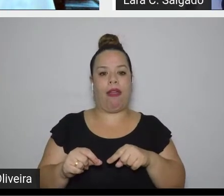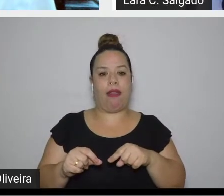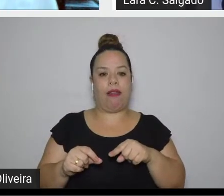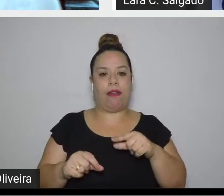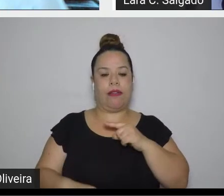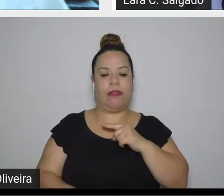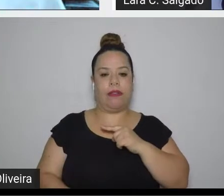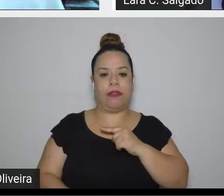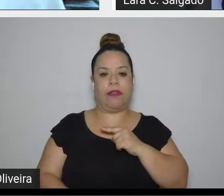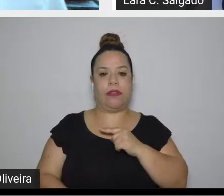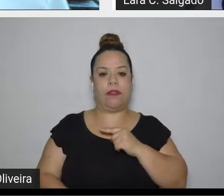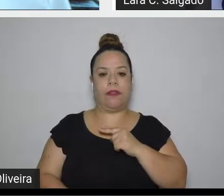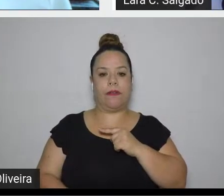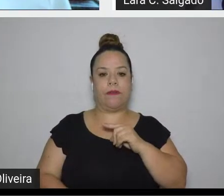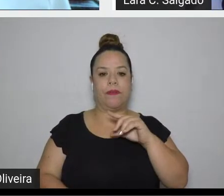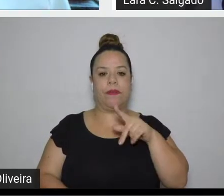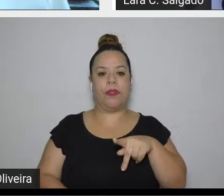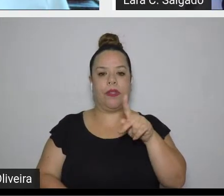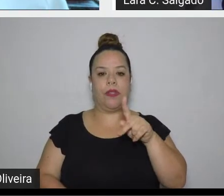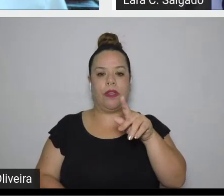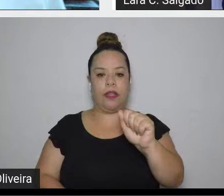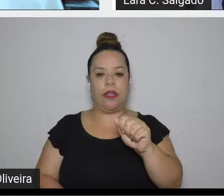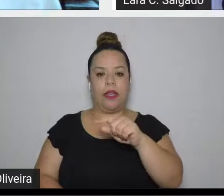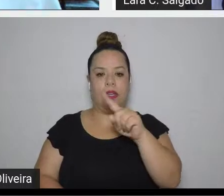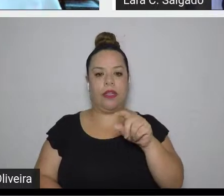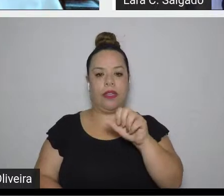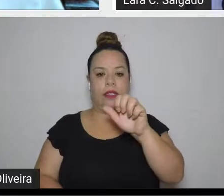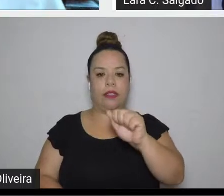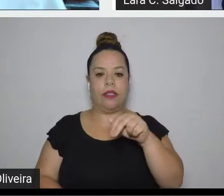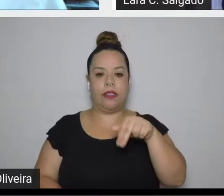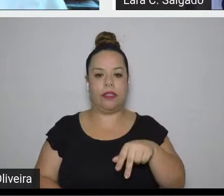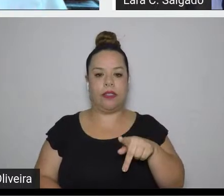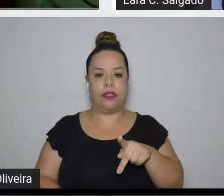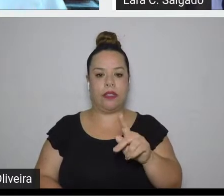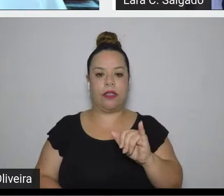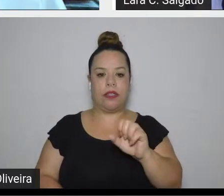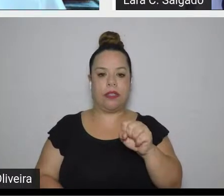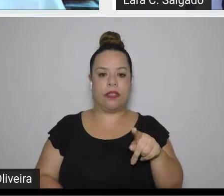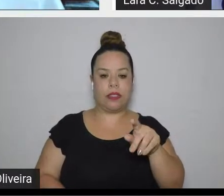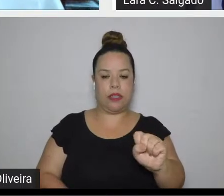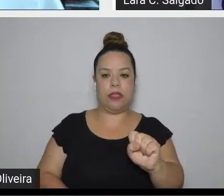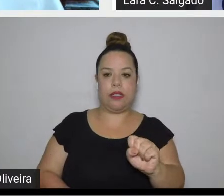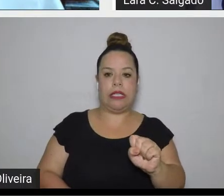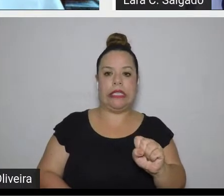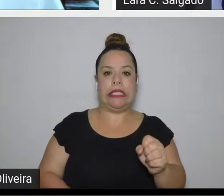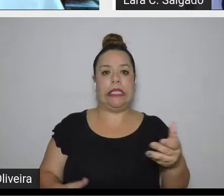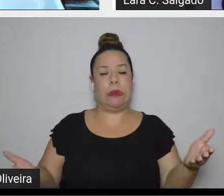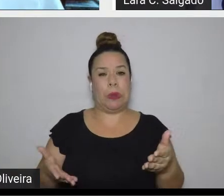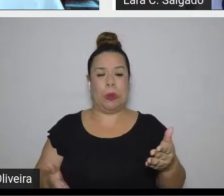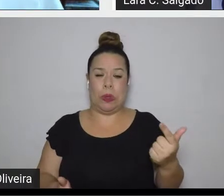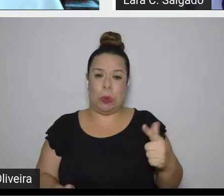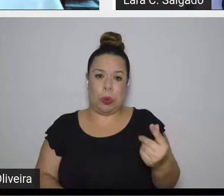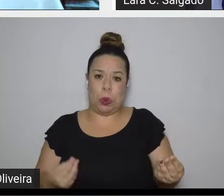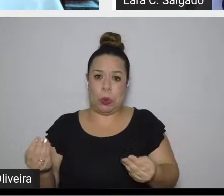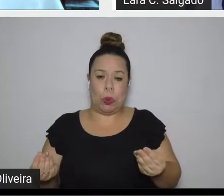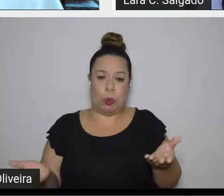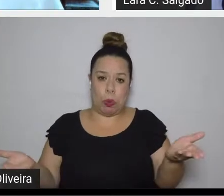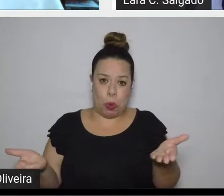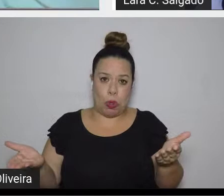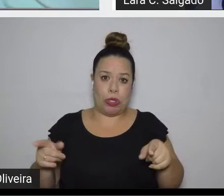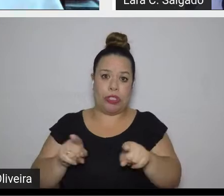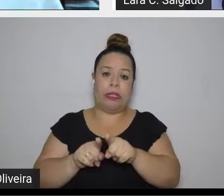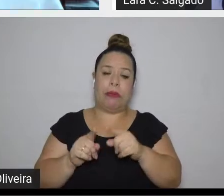Ah, eu agora não tenho presente A Última Tentação de Cristo para fazer uma